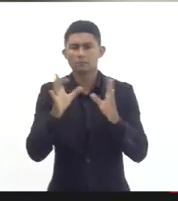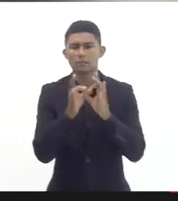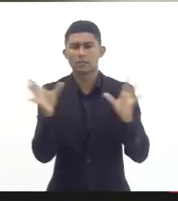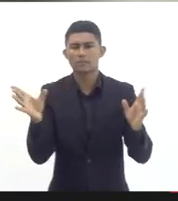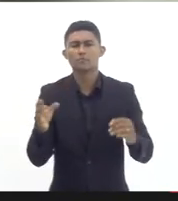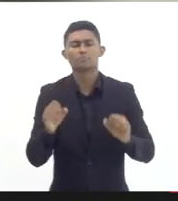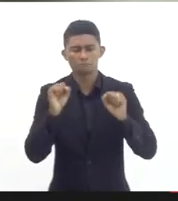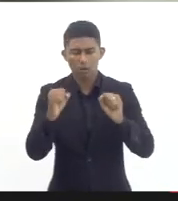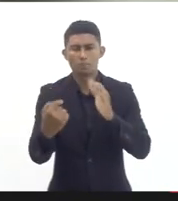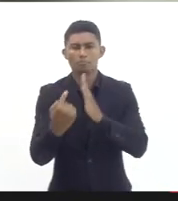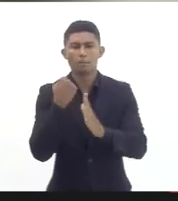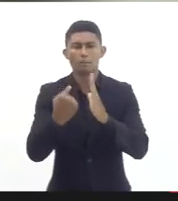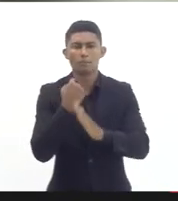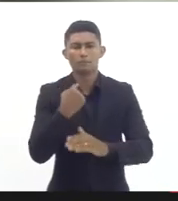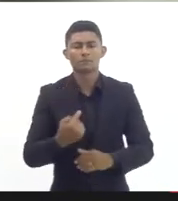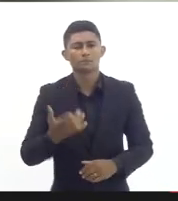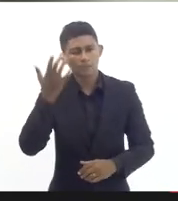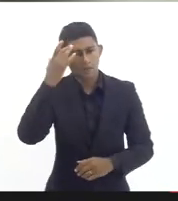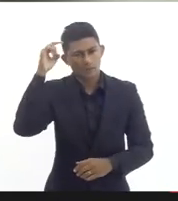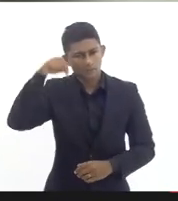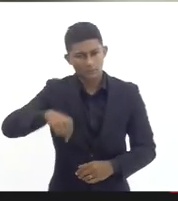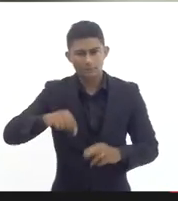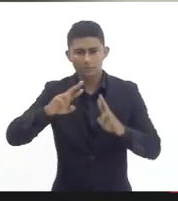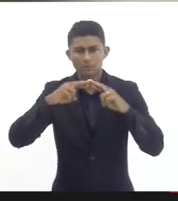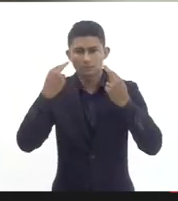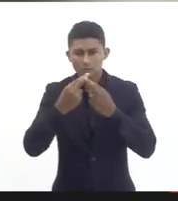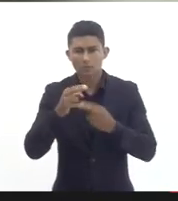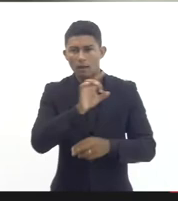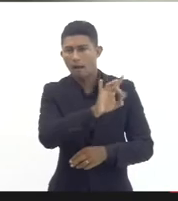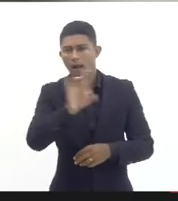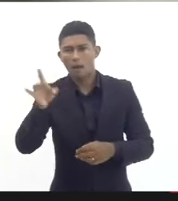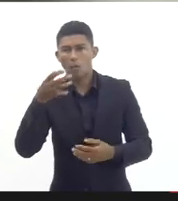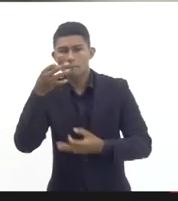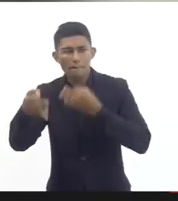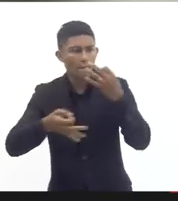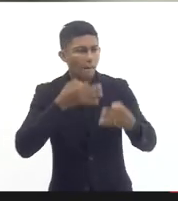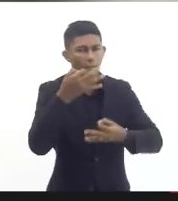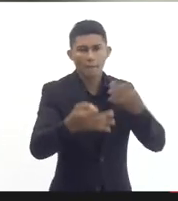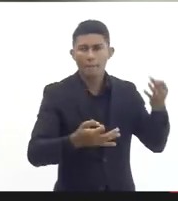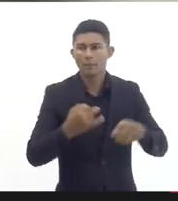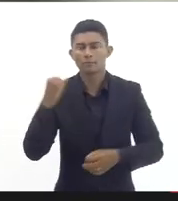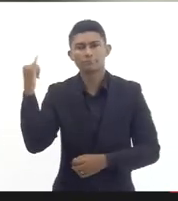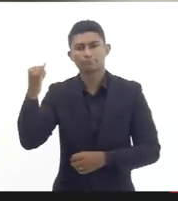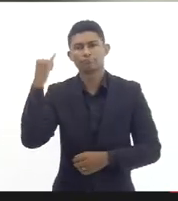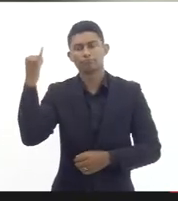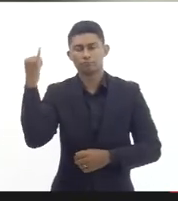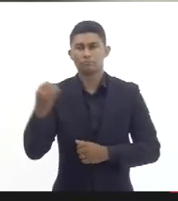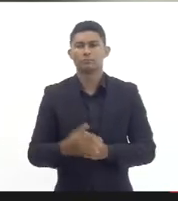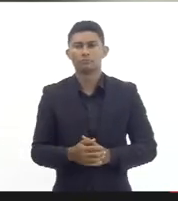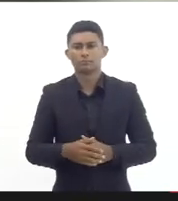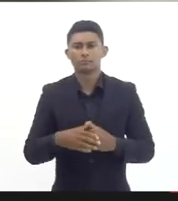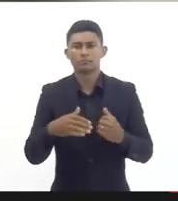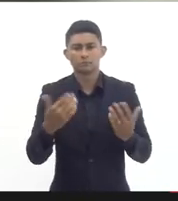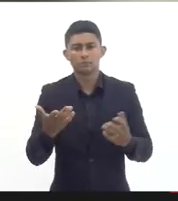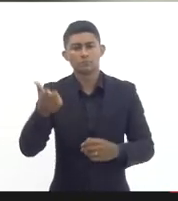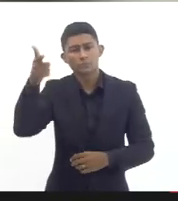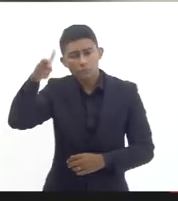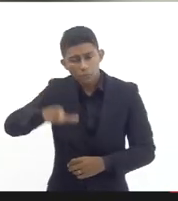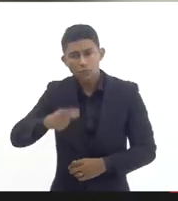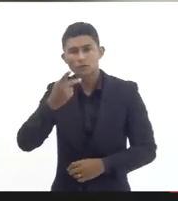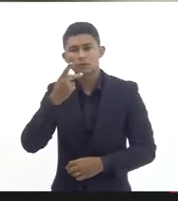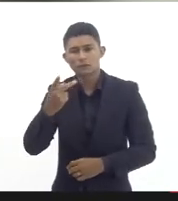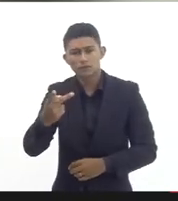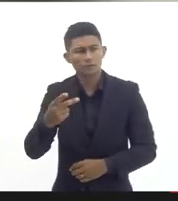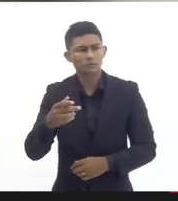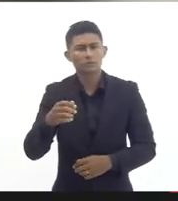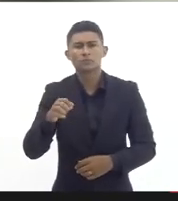acho que tudo que foi colocado aqui na audiência pública foi muito importante eu reitero faço minhas